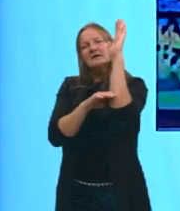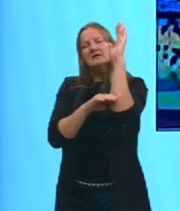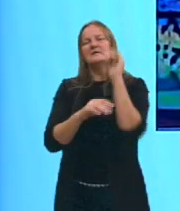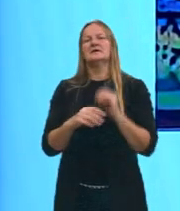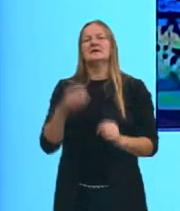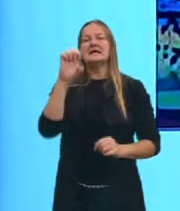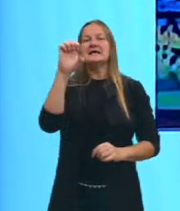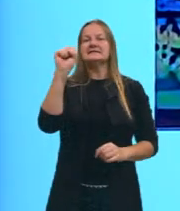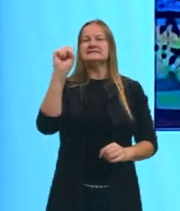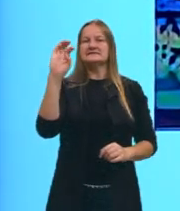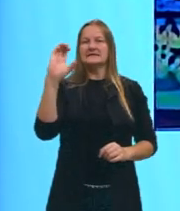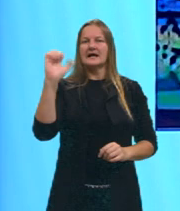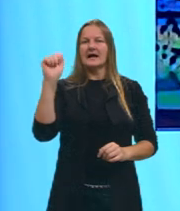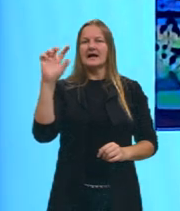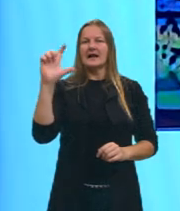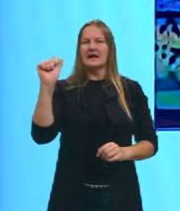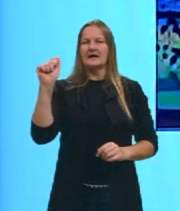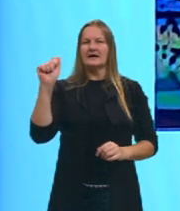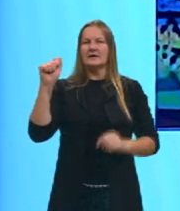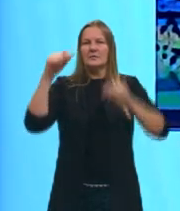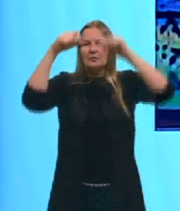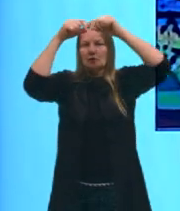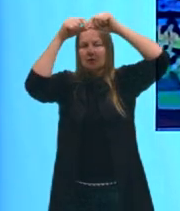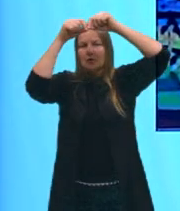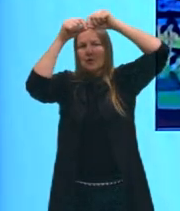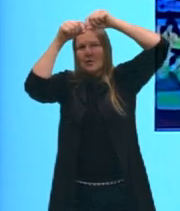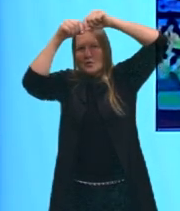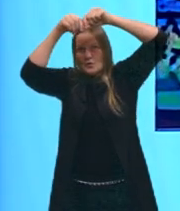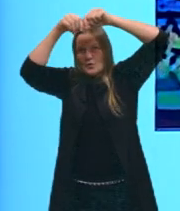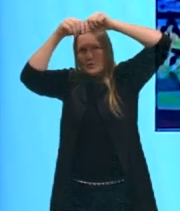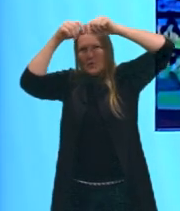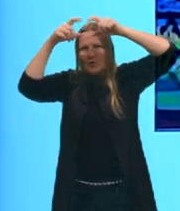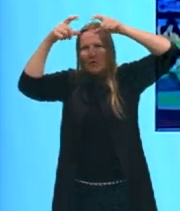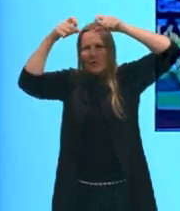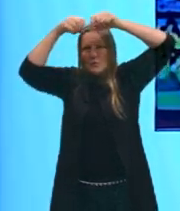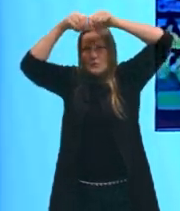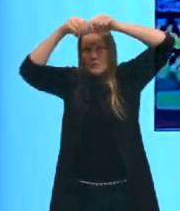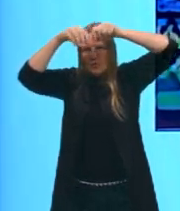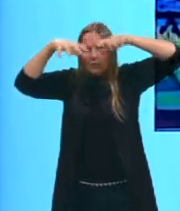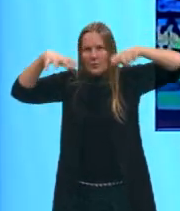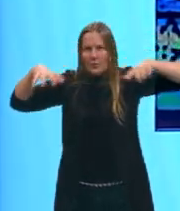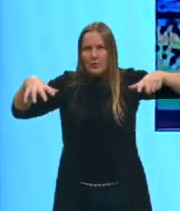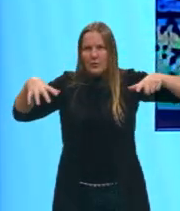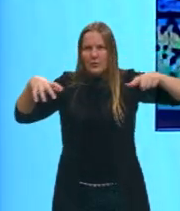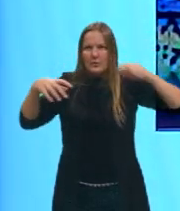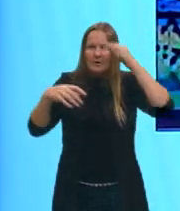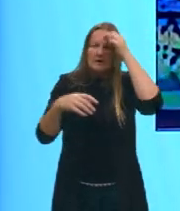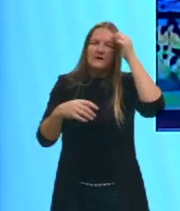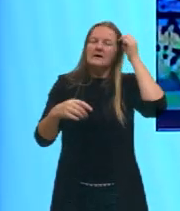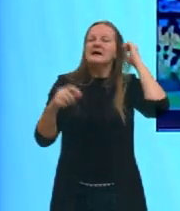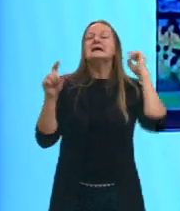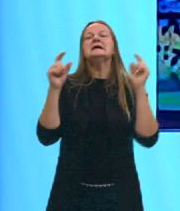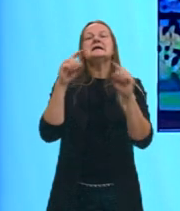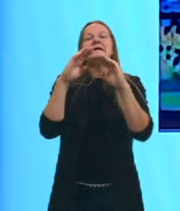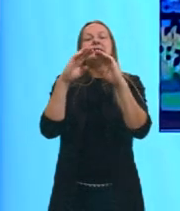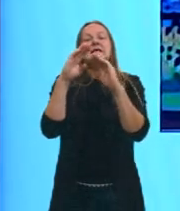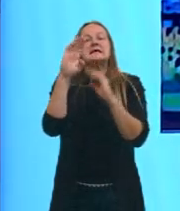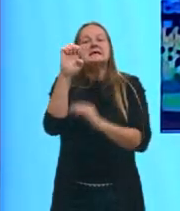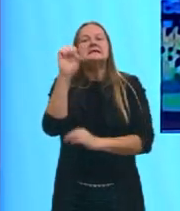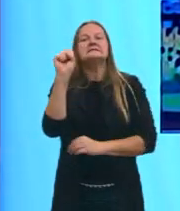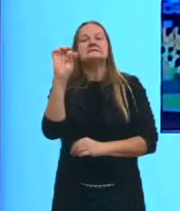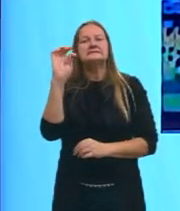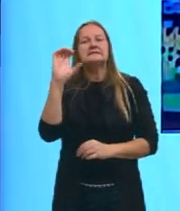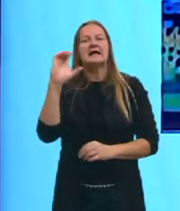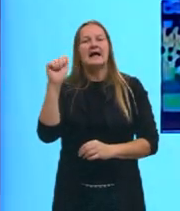alto eu estou, maior vai ser a minha escala. Desculpa, maior vai ser o meu terreno, menor vai ser a minha escala. Então, escala